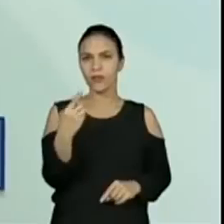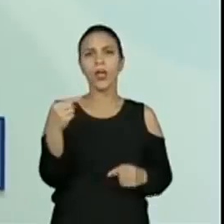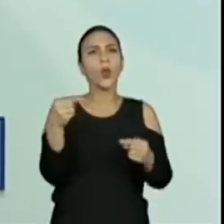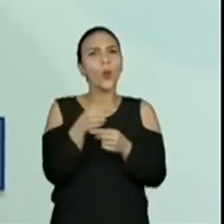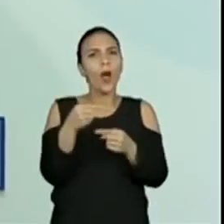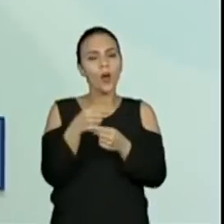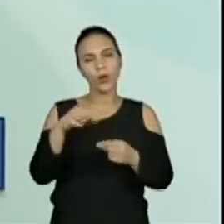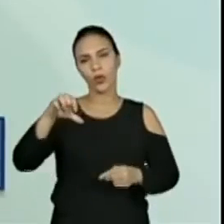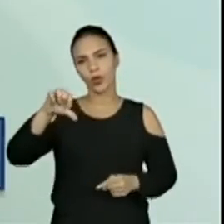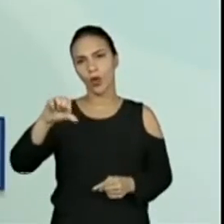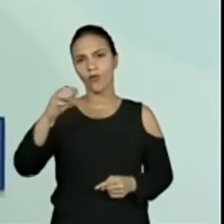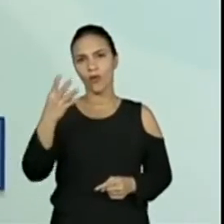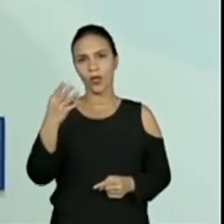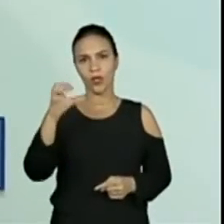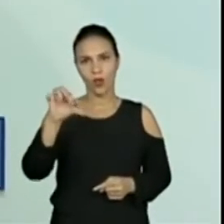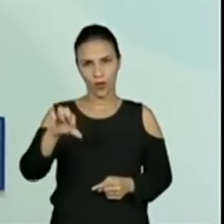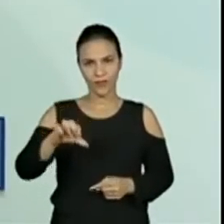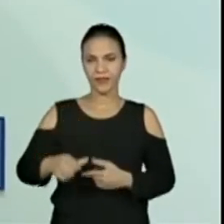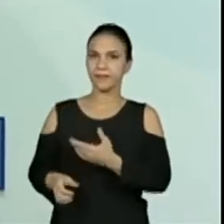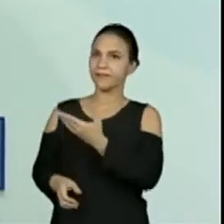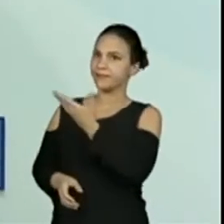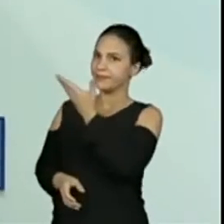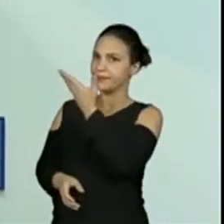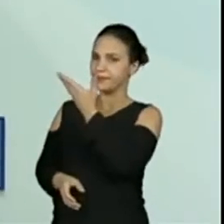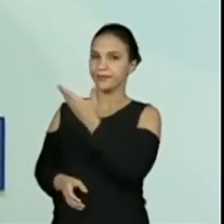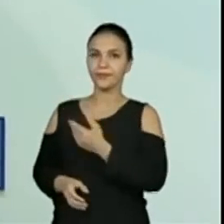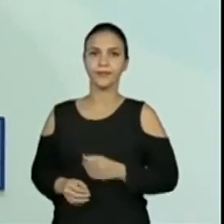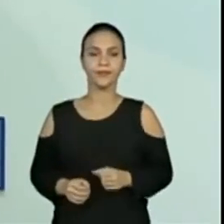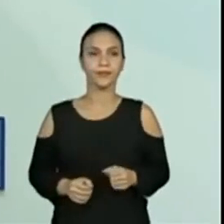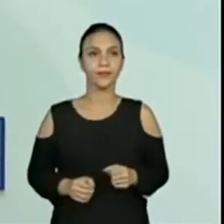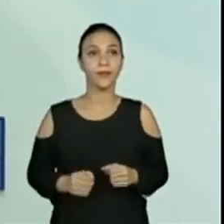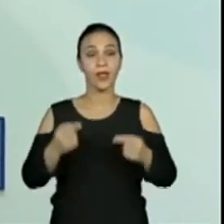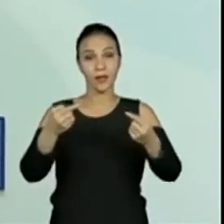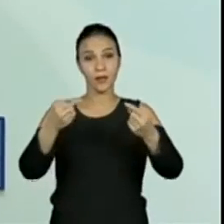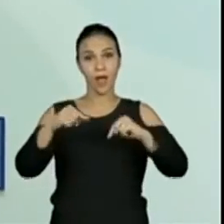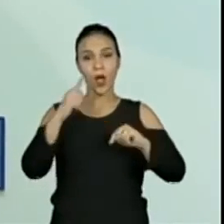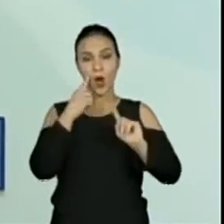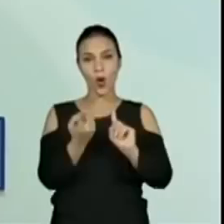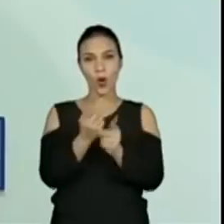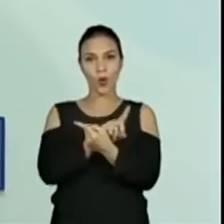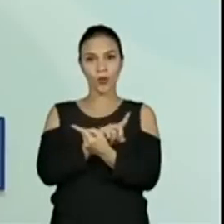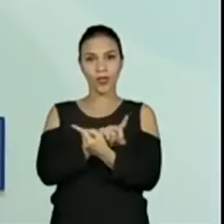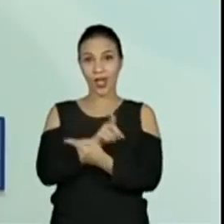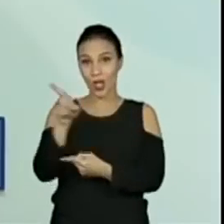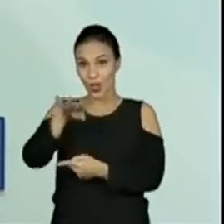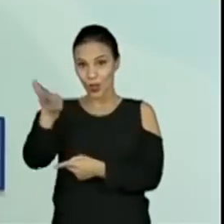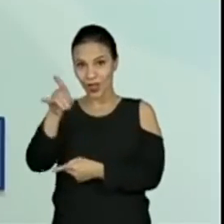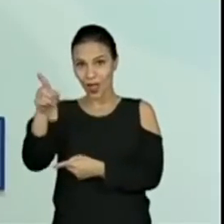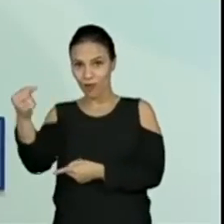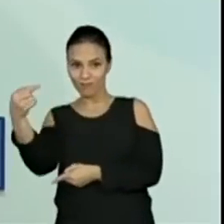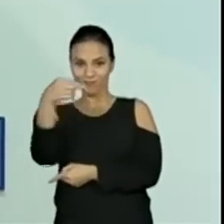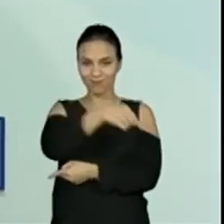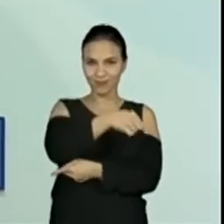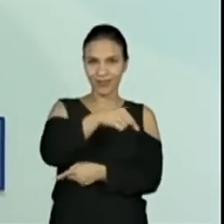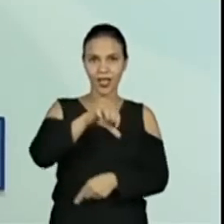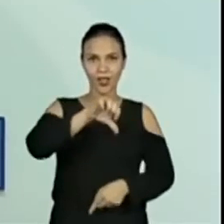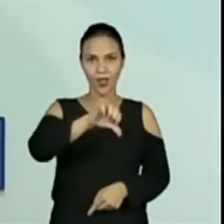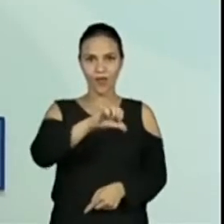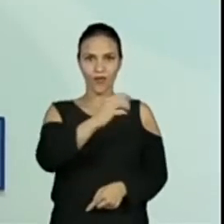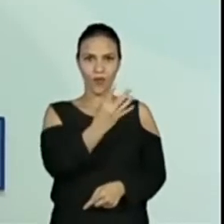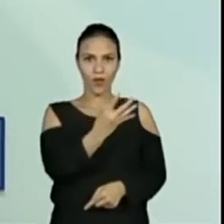a 949. Embaixo a gente só inverteu. 949